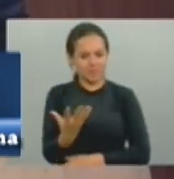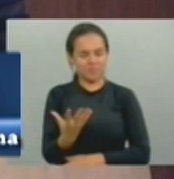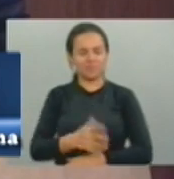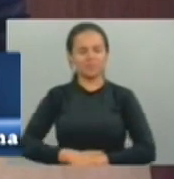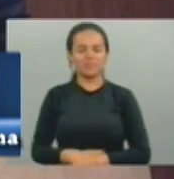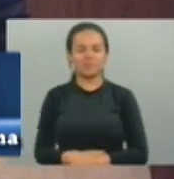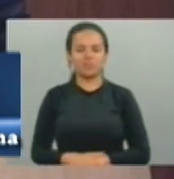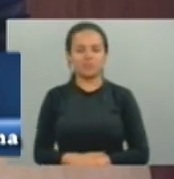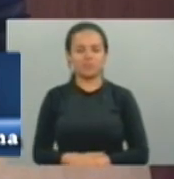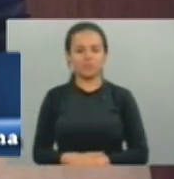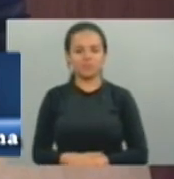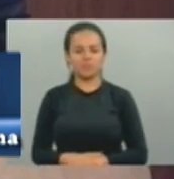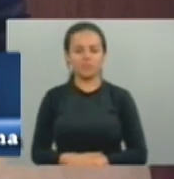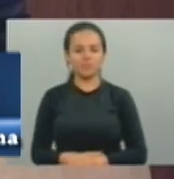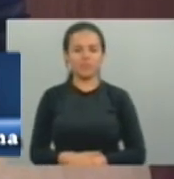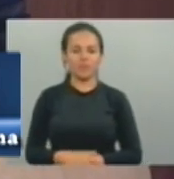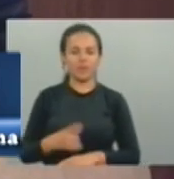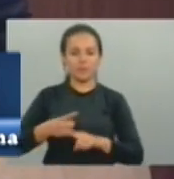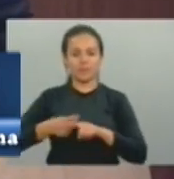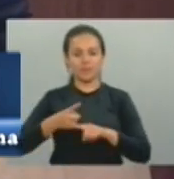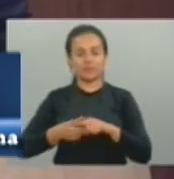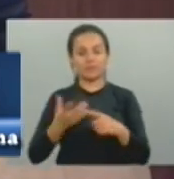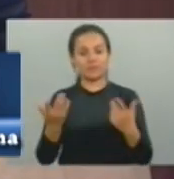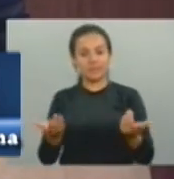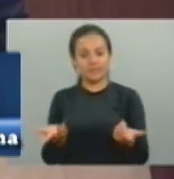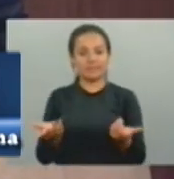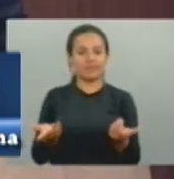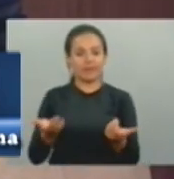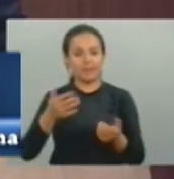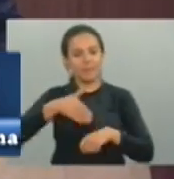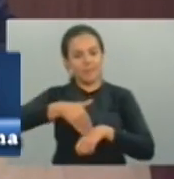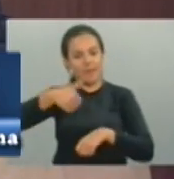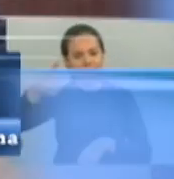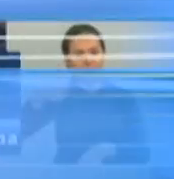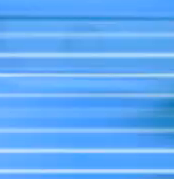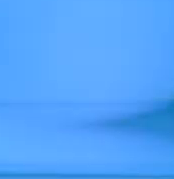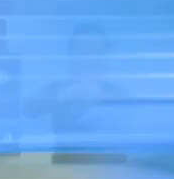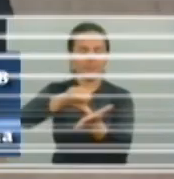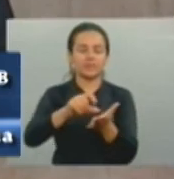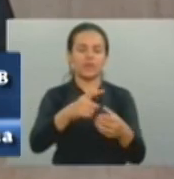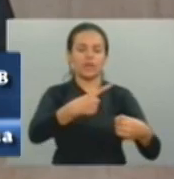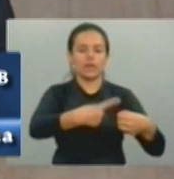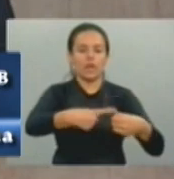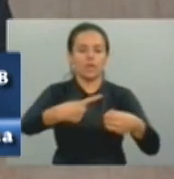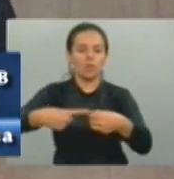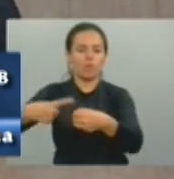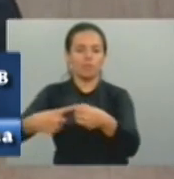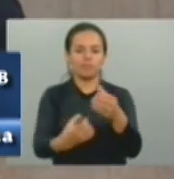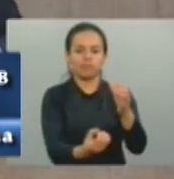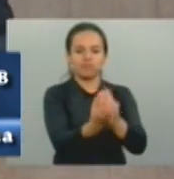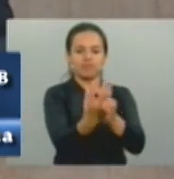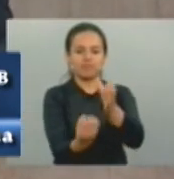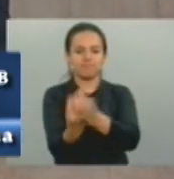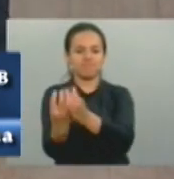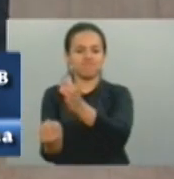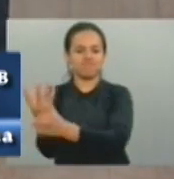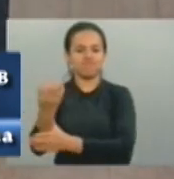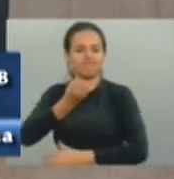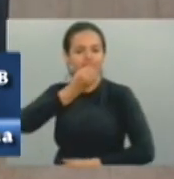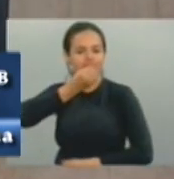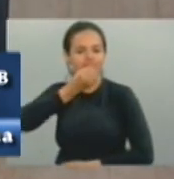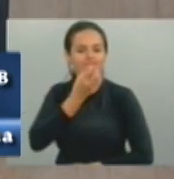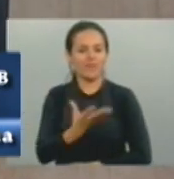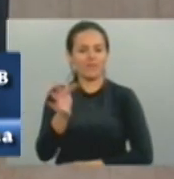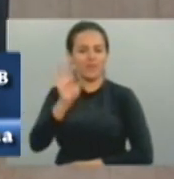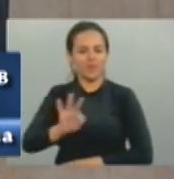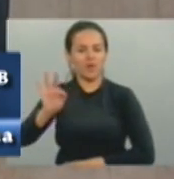seu povo, porque não se perde o vínculo com a necessidade de sair para a capital para estudar. Isso é uma atitude importante do governo